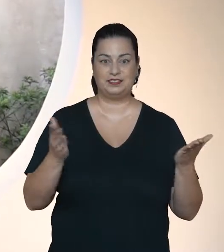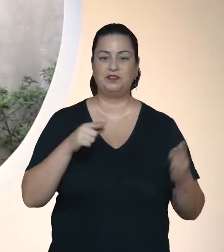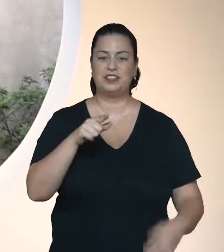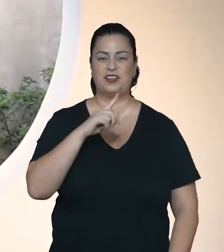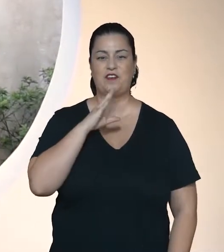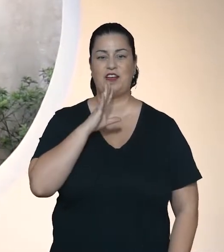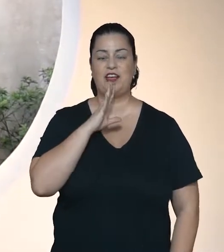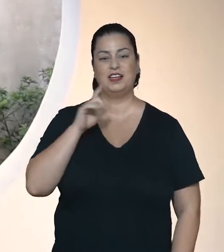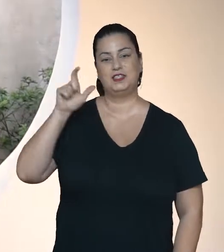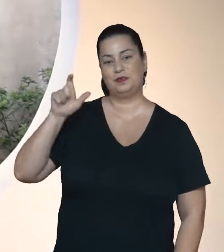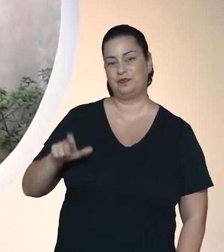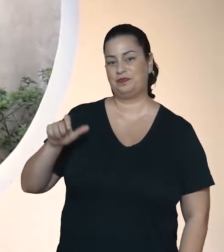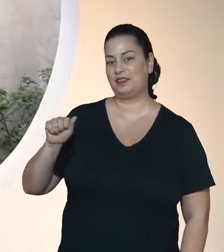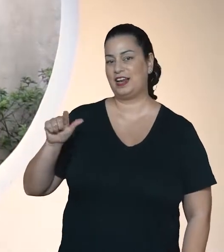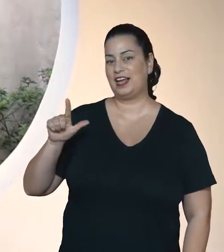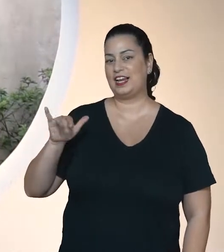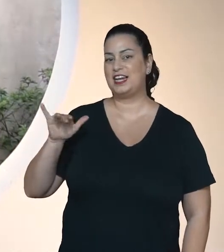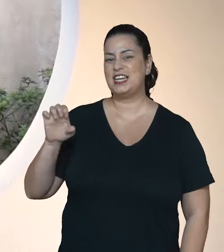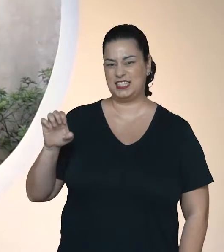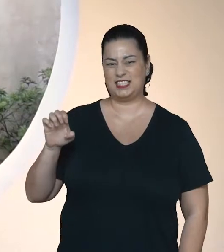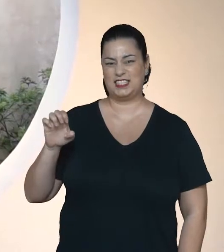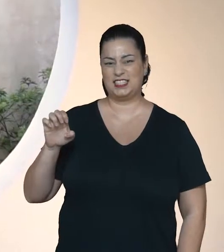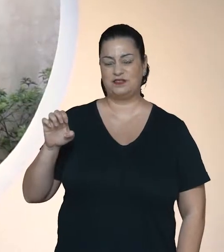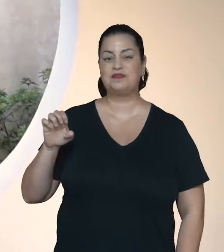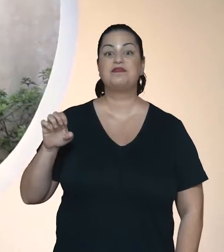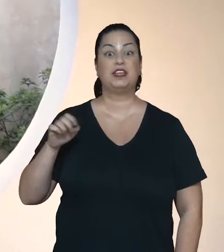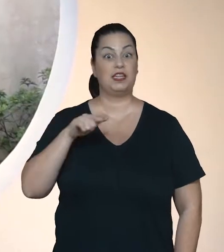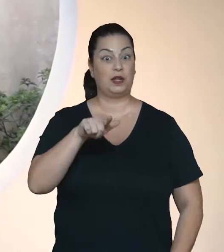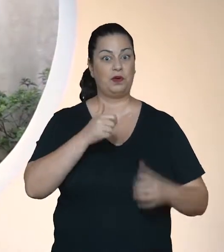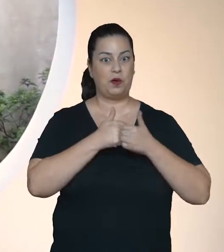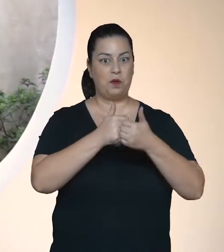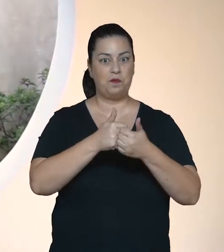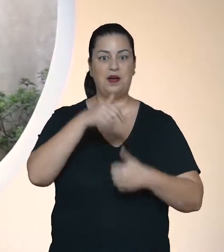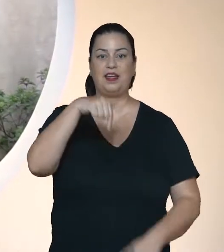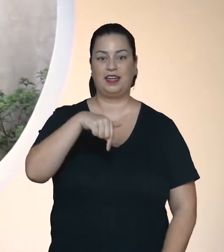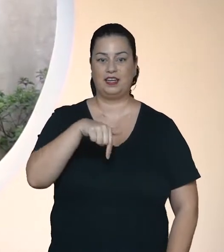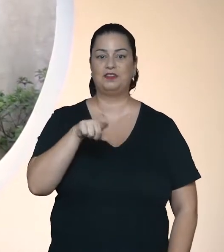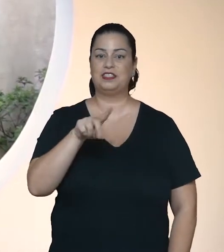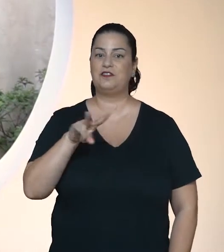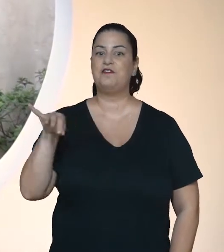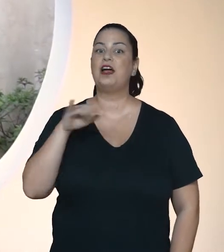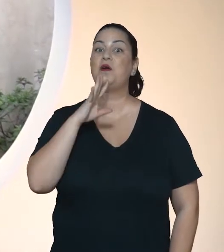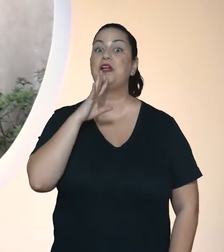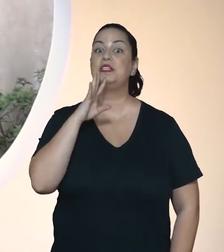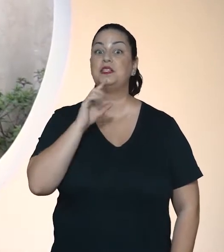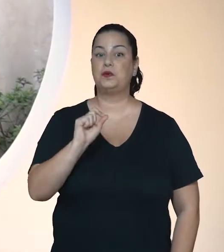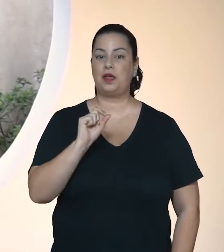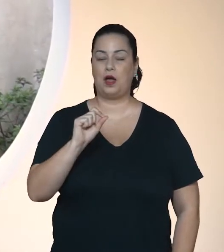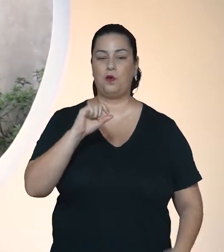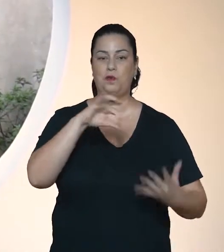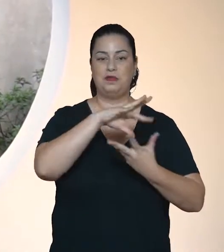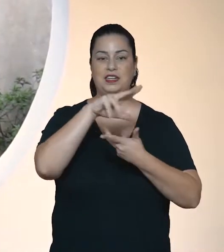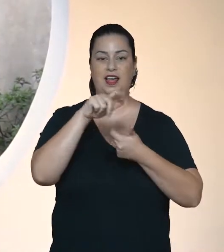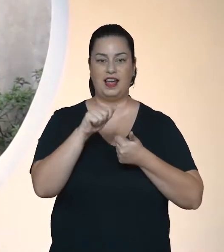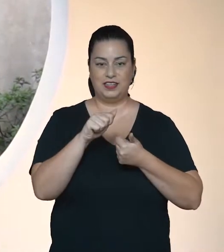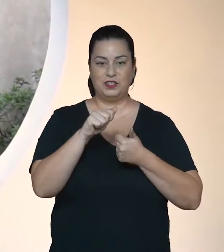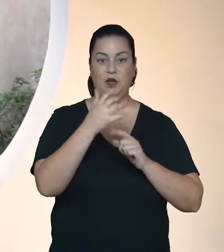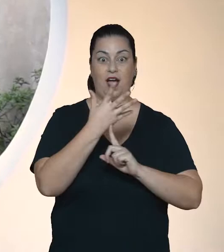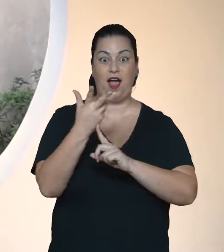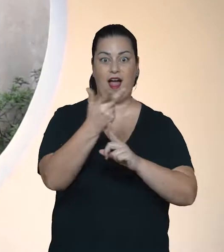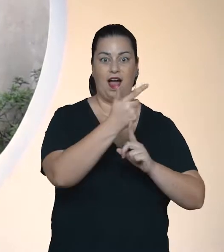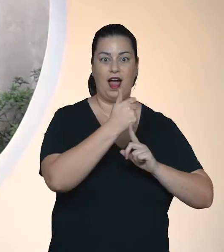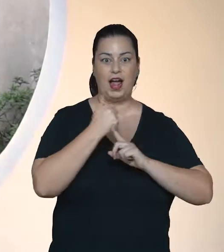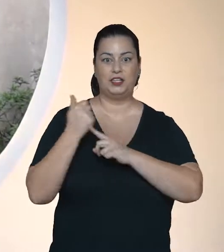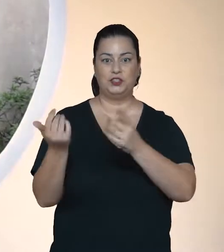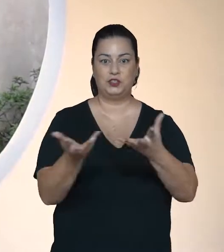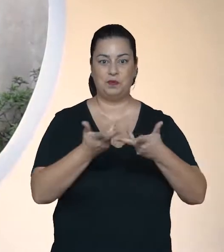Alice, aquela que cai num buraco atrás do coelho? Fica comigo que a gente vai conhecer o universo C-Arte das Maravilhas.